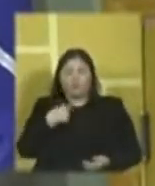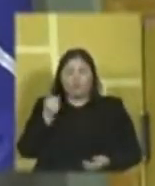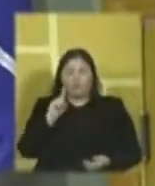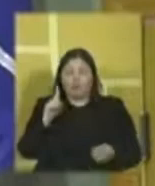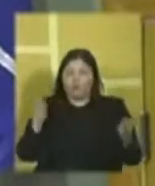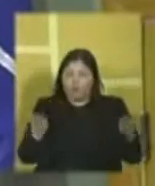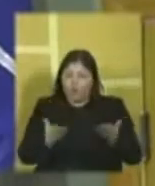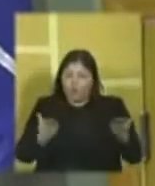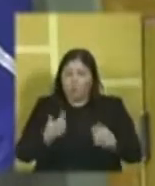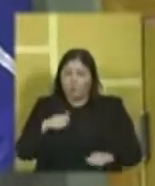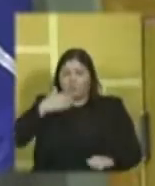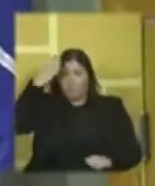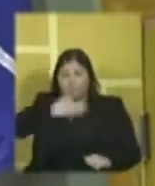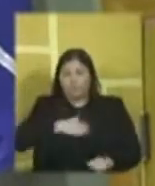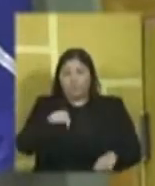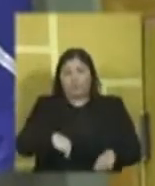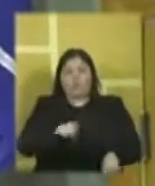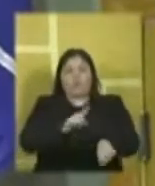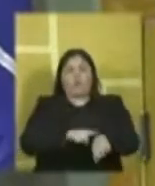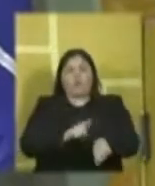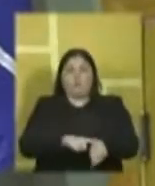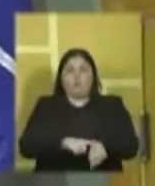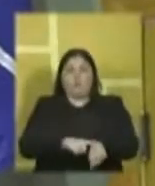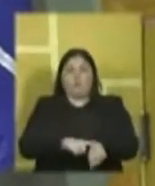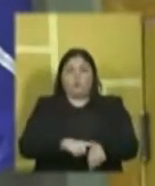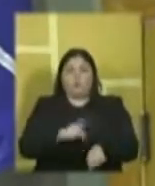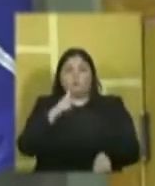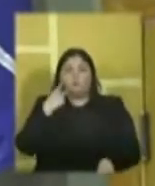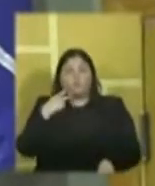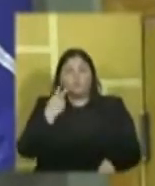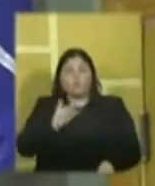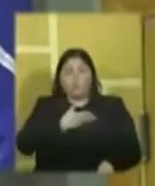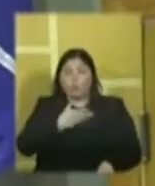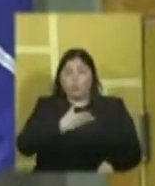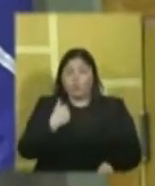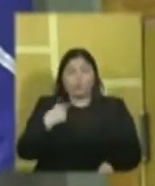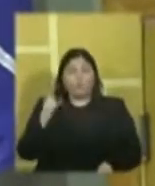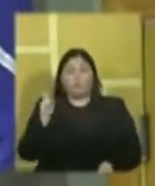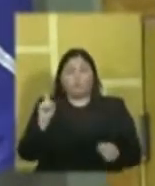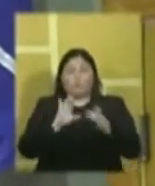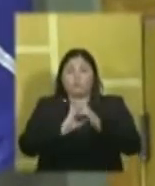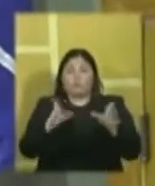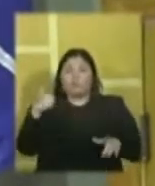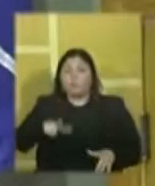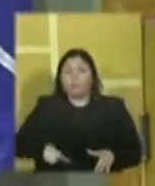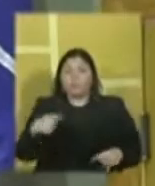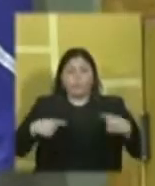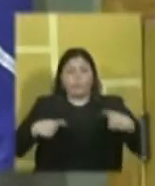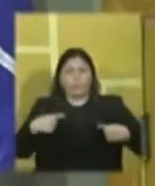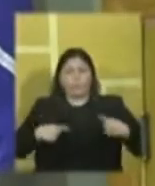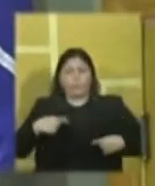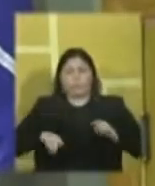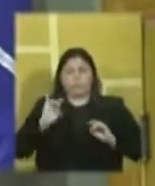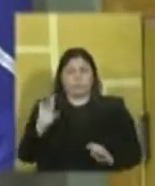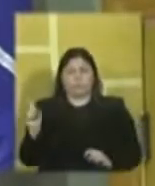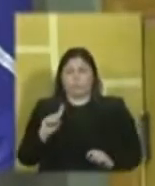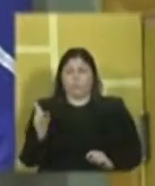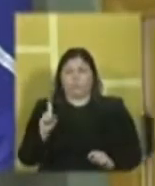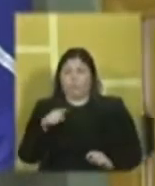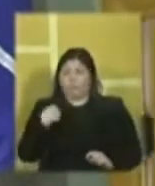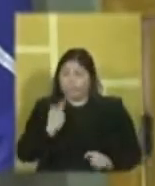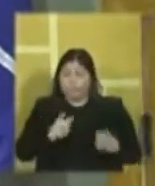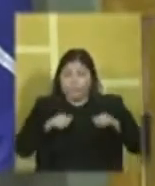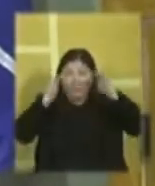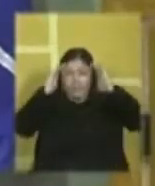vamos agora. Tem que provar aqui na hora. Esses vereadores que são nossos colegas, nós não vamos deixar mais o embate político, não. Nós temos que